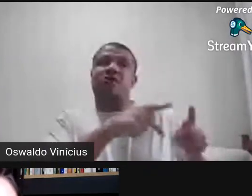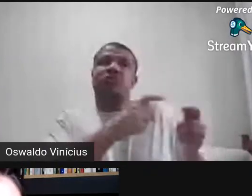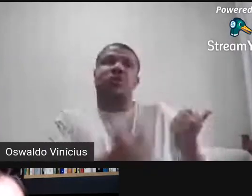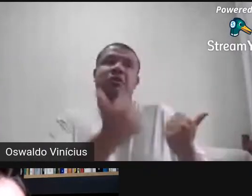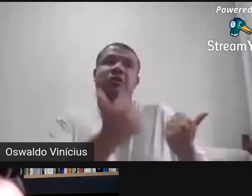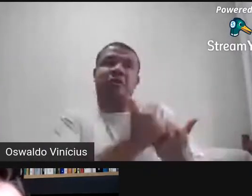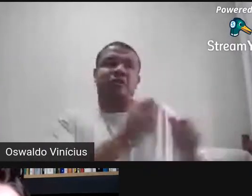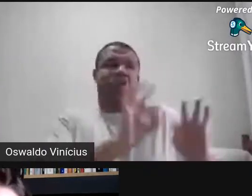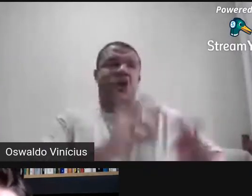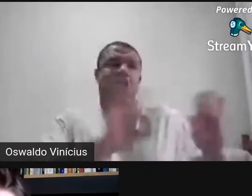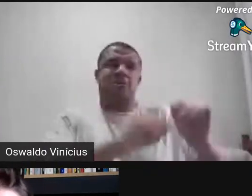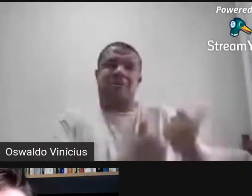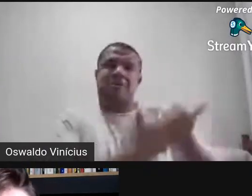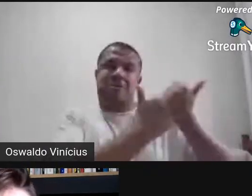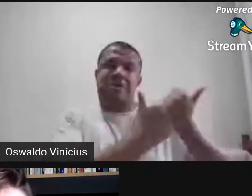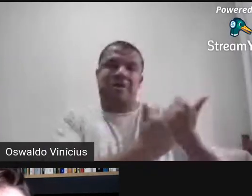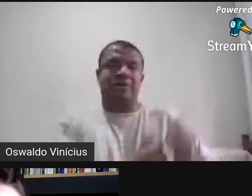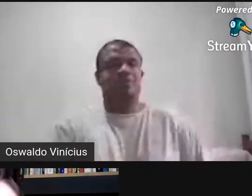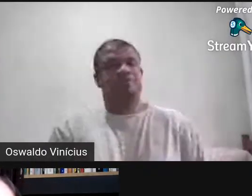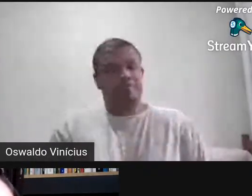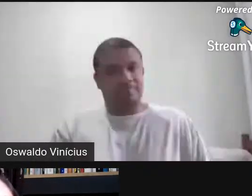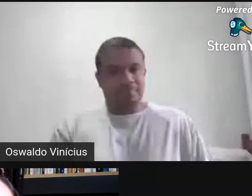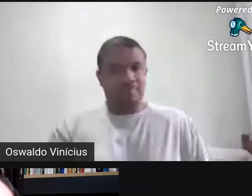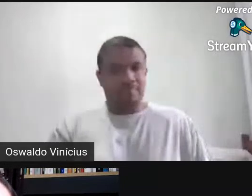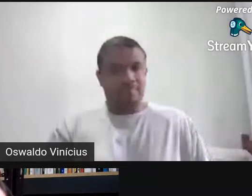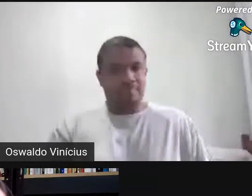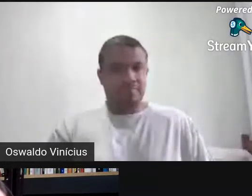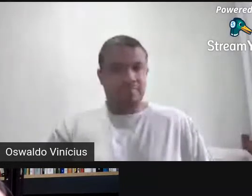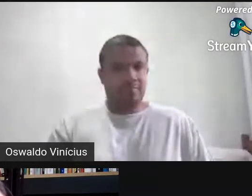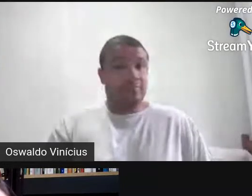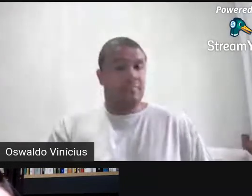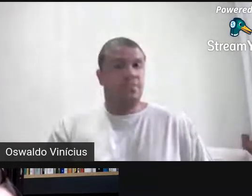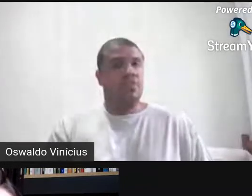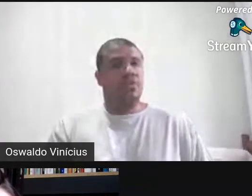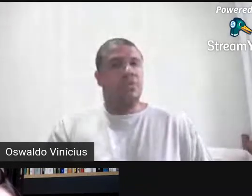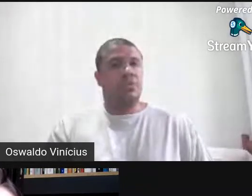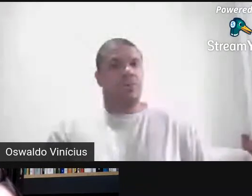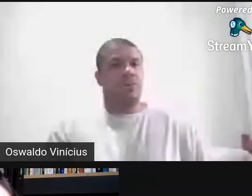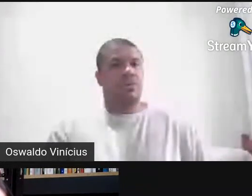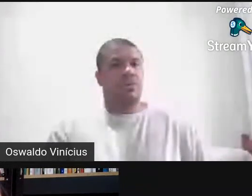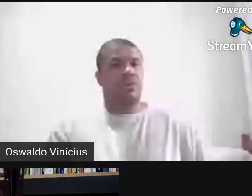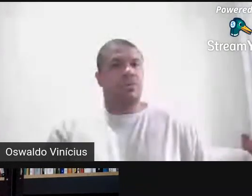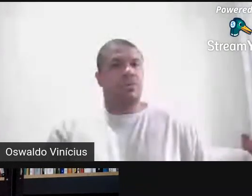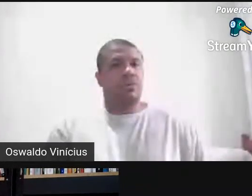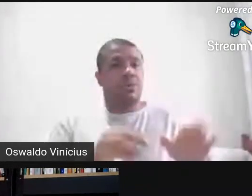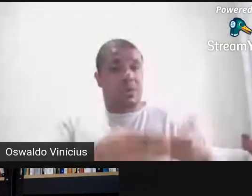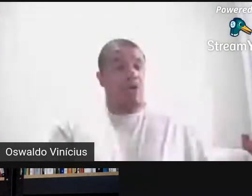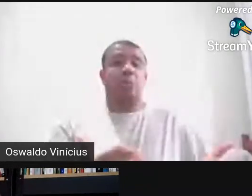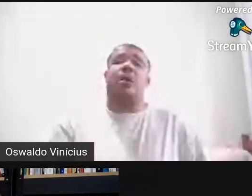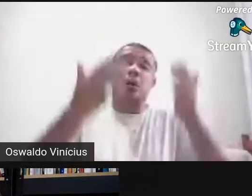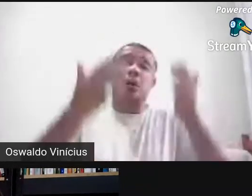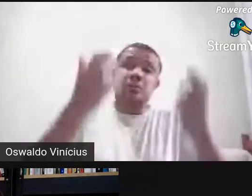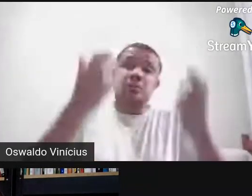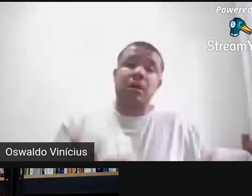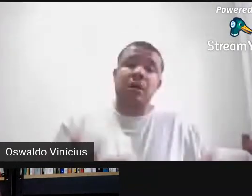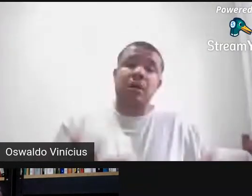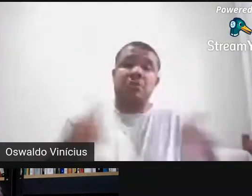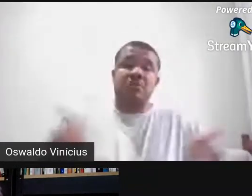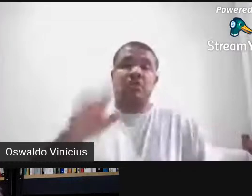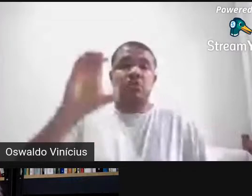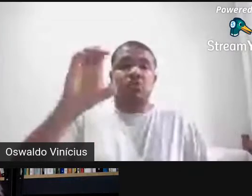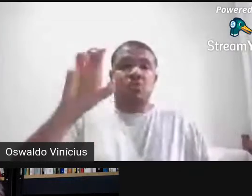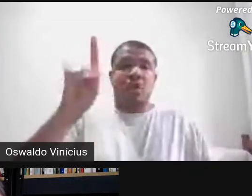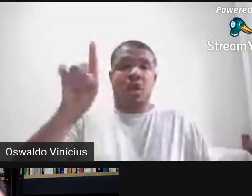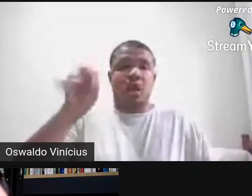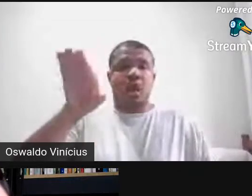bacana, né? E, então, é, só para situar, né, o professor Klaus Kluber tem aí uma